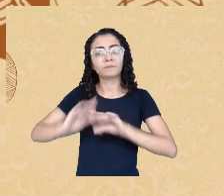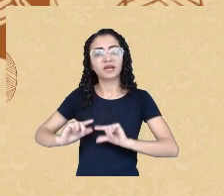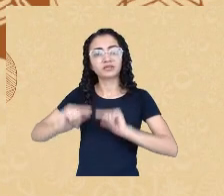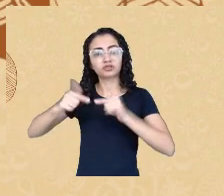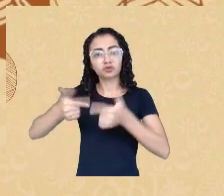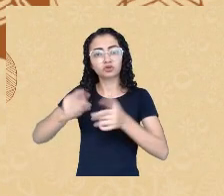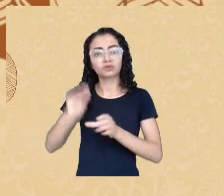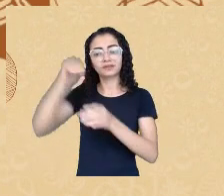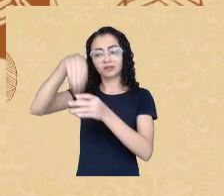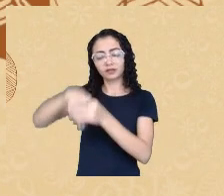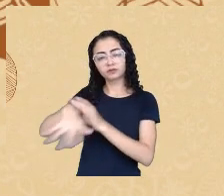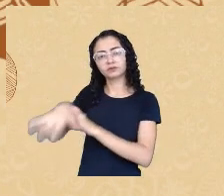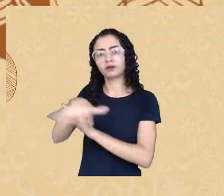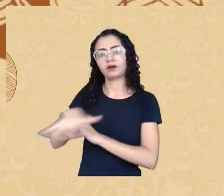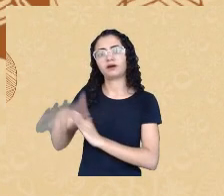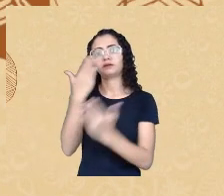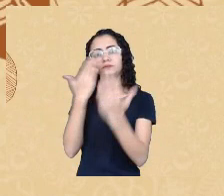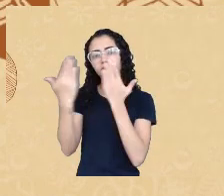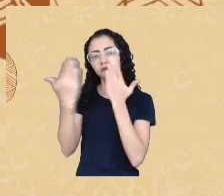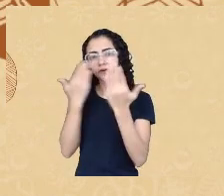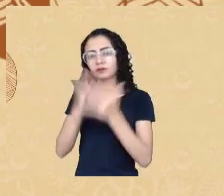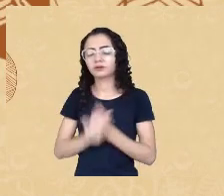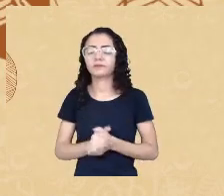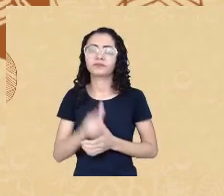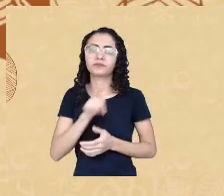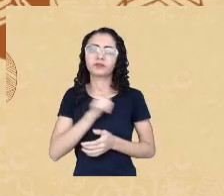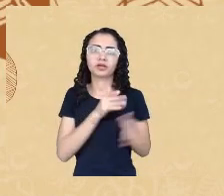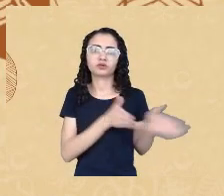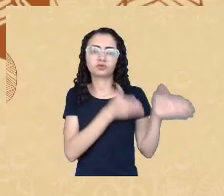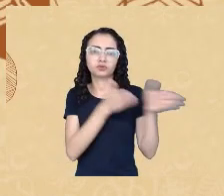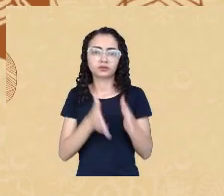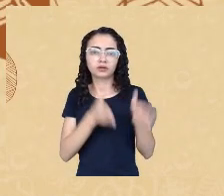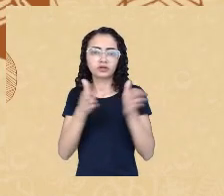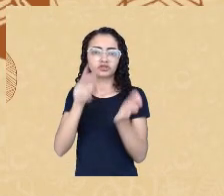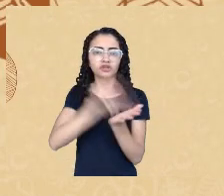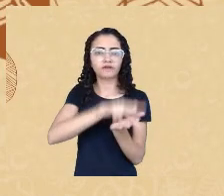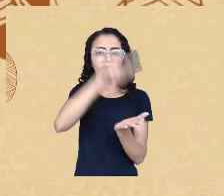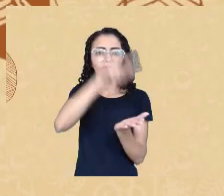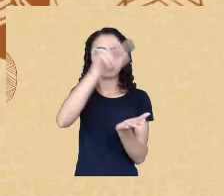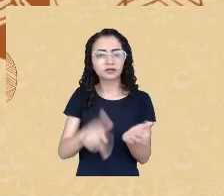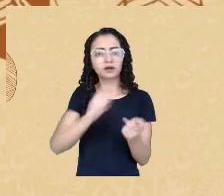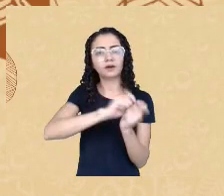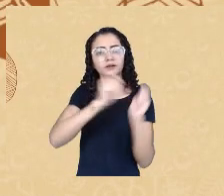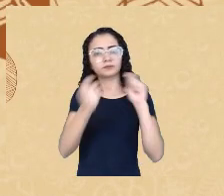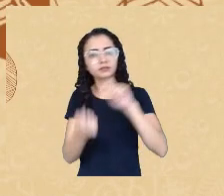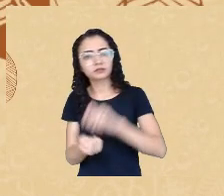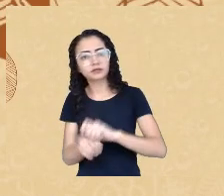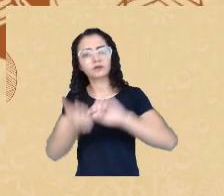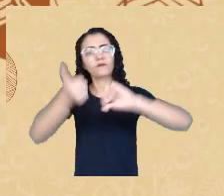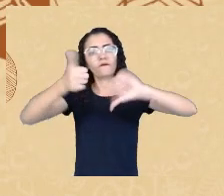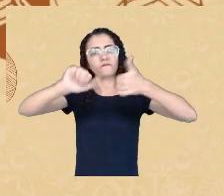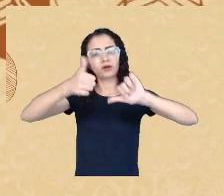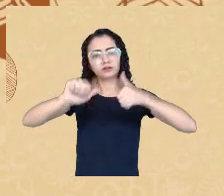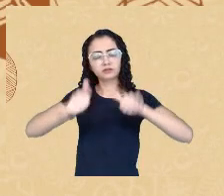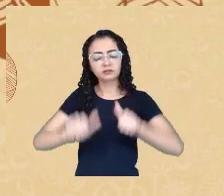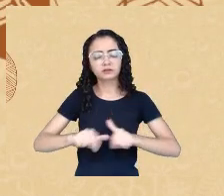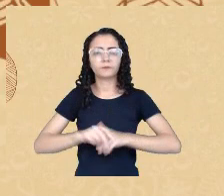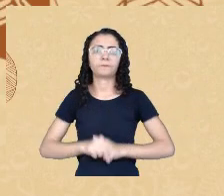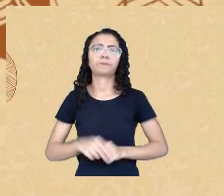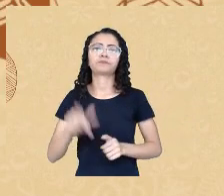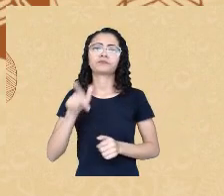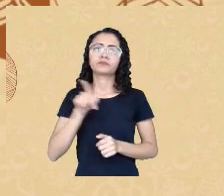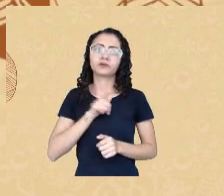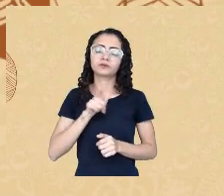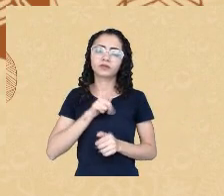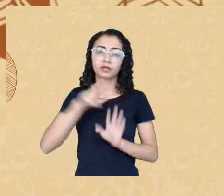instrumental, desde as etapas de validação, tradução, adaptação. Então, a resolução cobre praticamente todas as atividades que